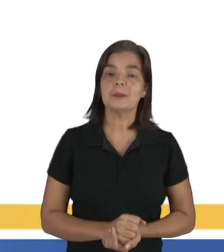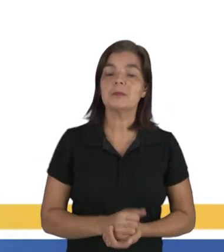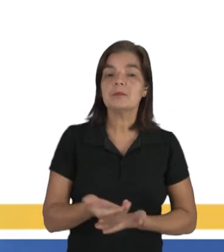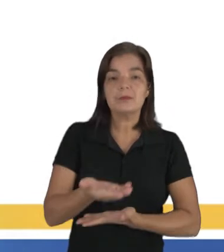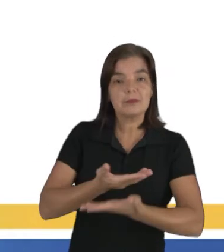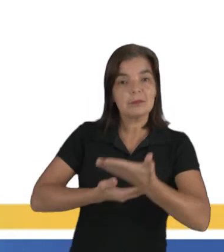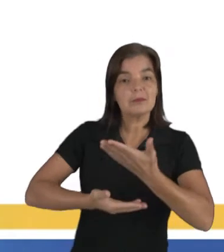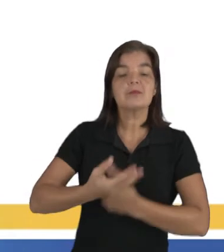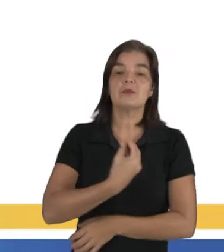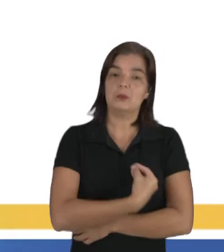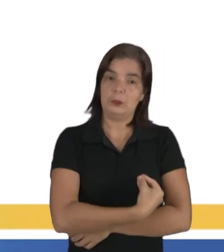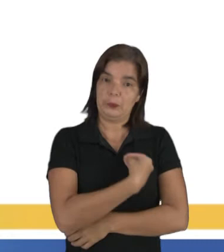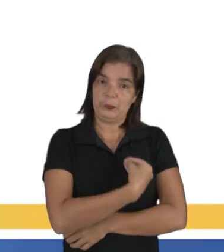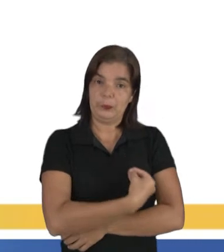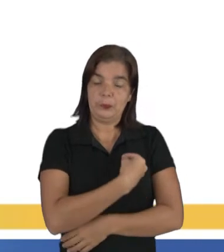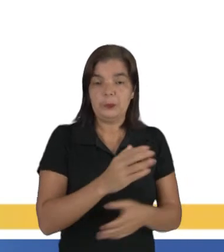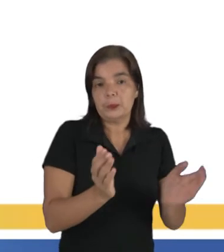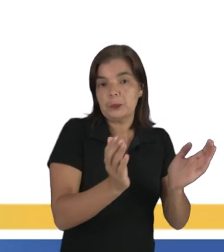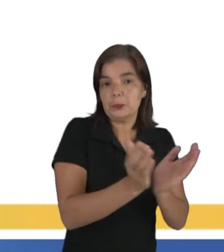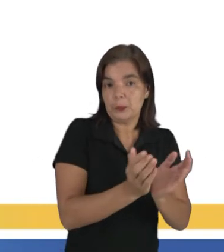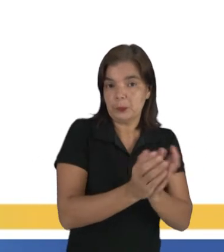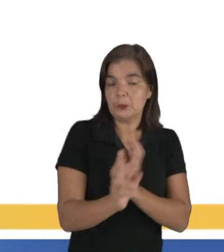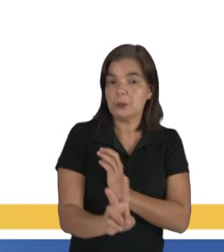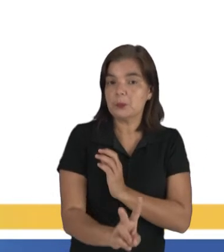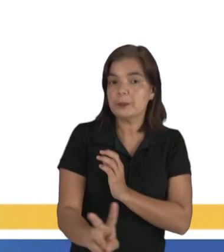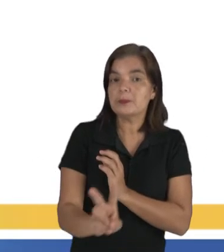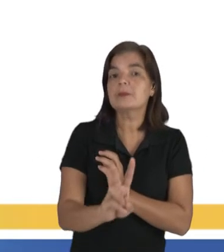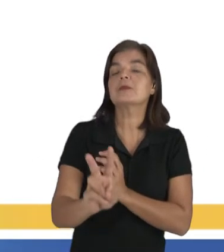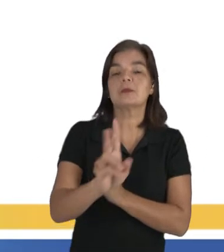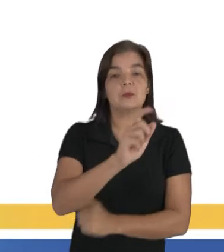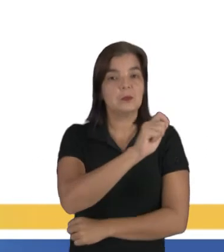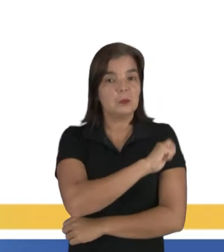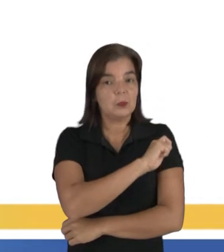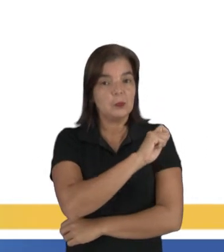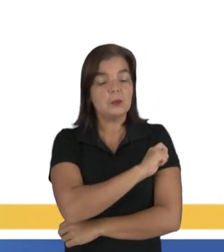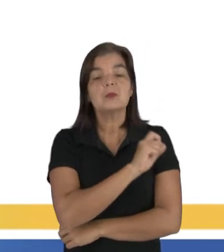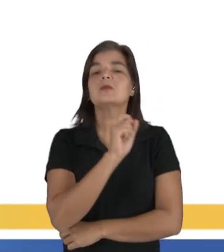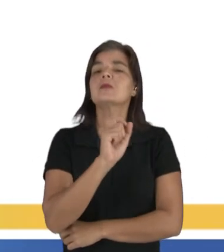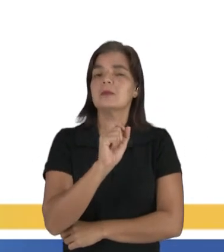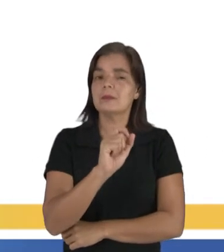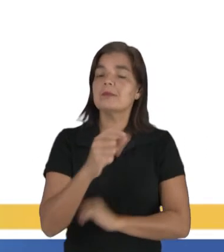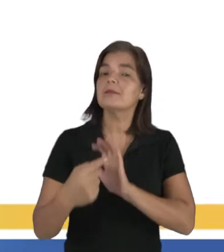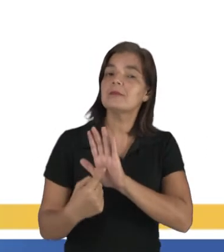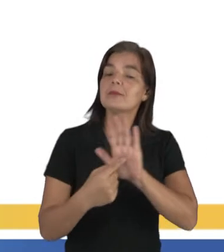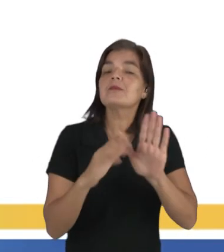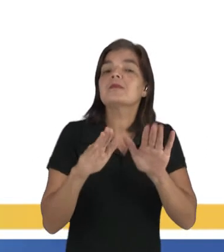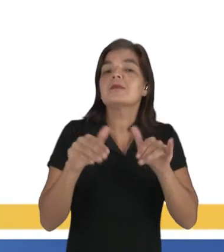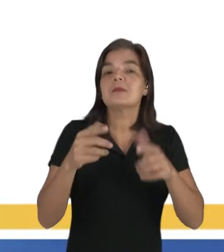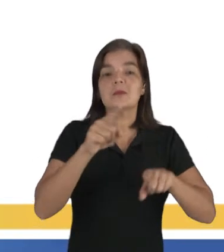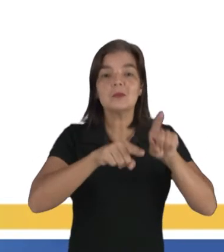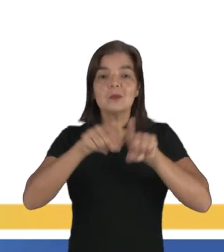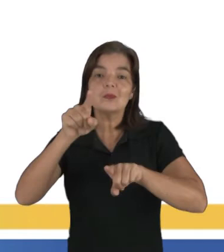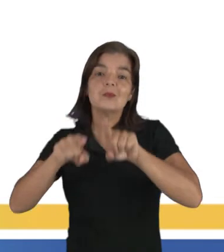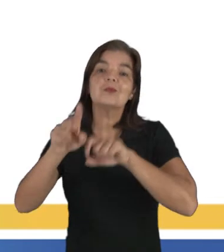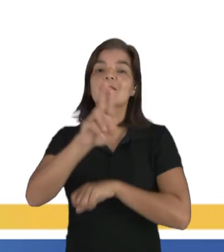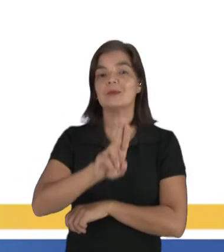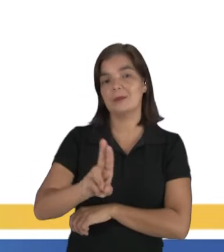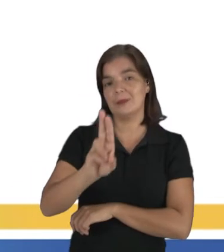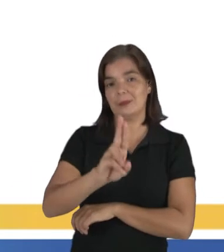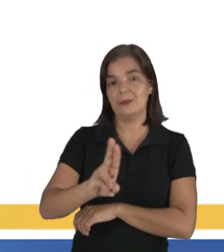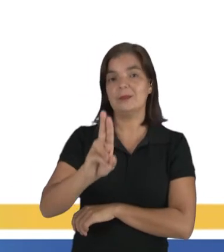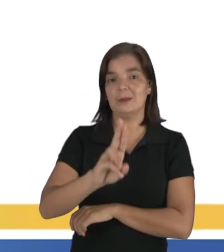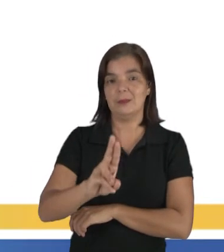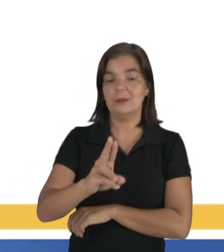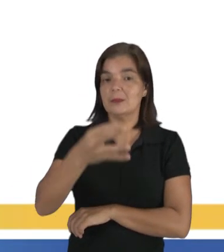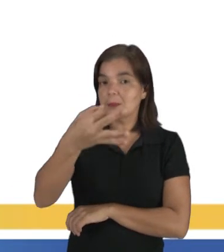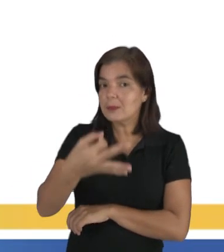relações existentes entre um conjunto de valores, alunos, é que vai estabelecer qual a variante que você vai utilizar.